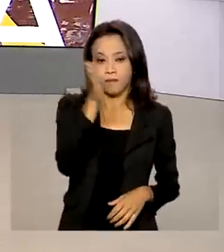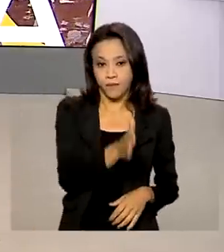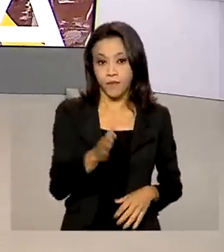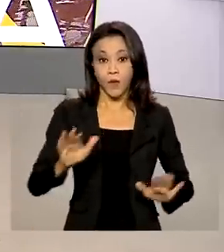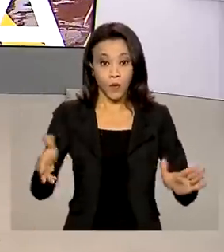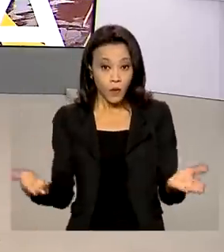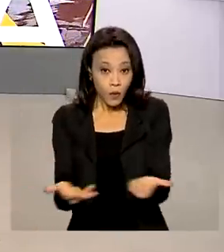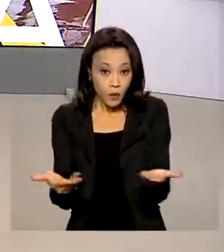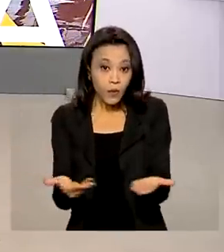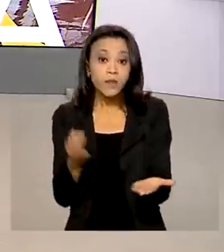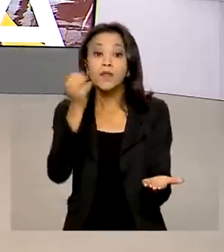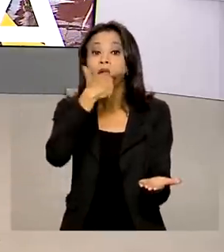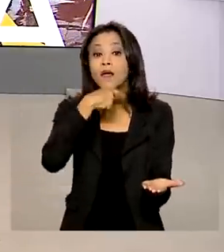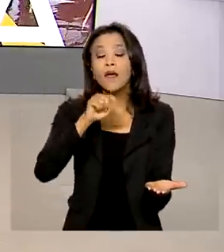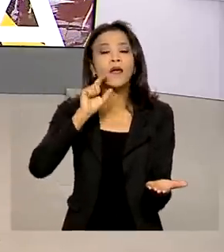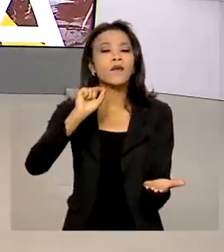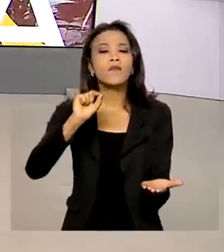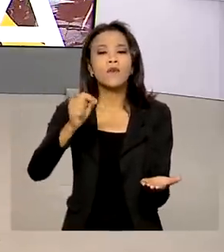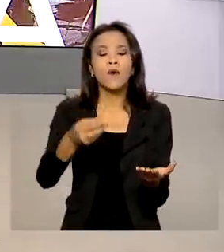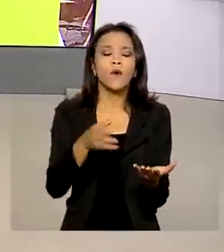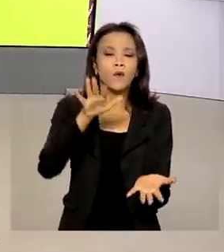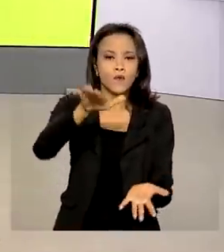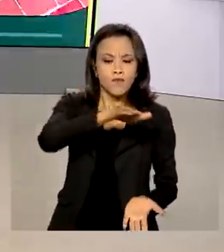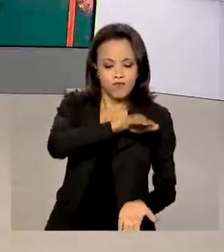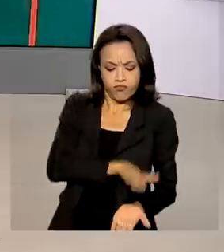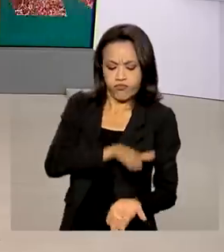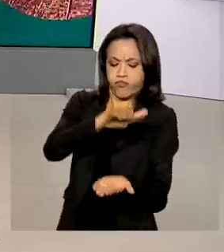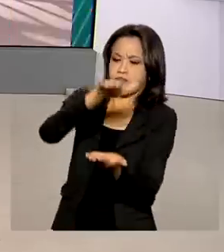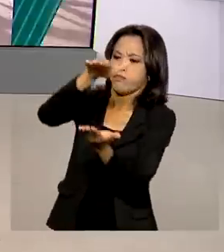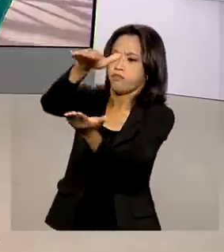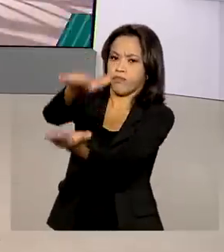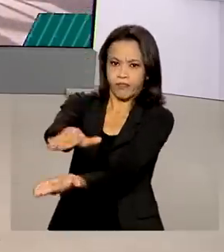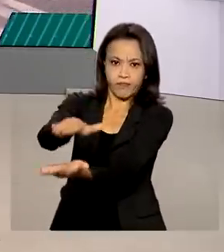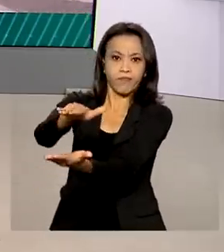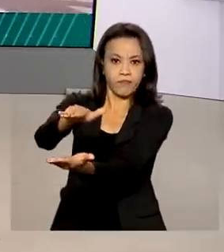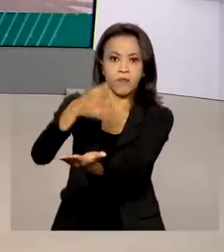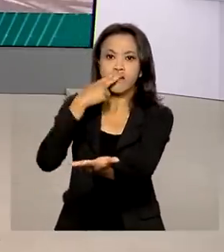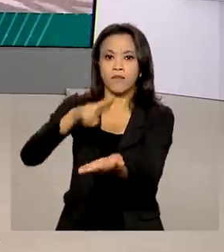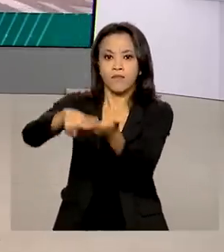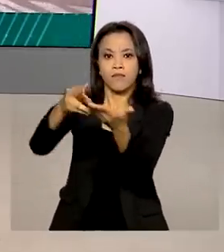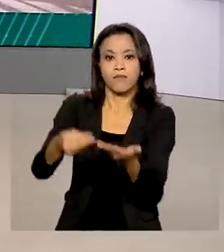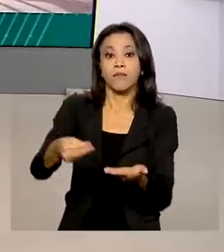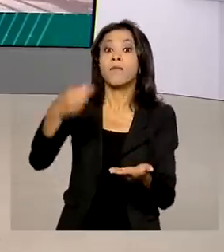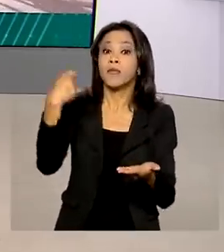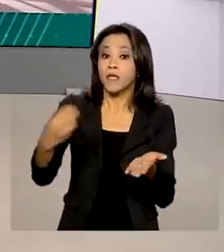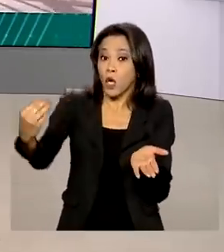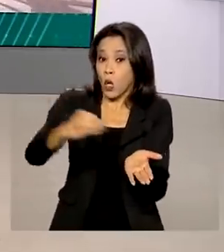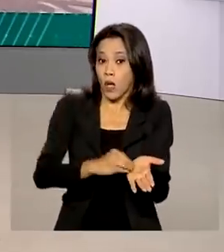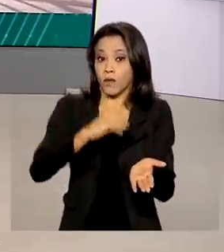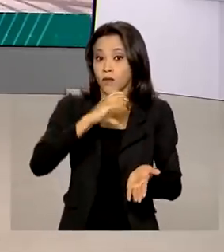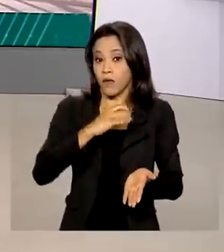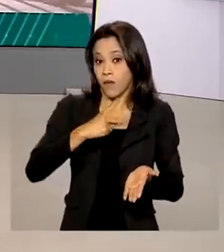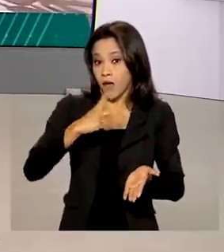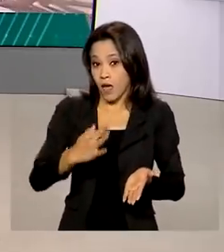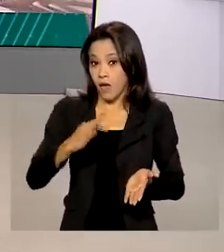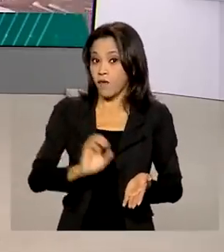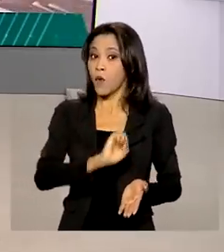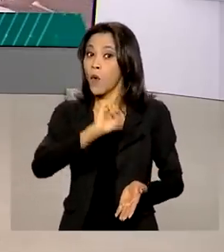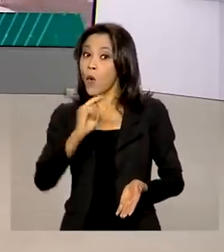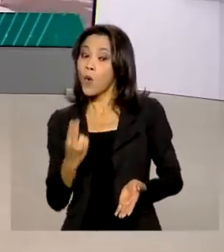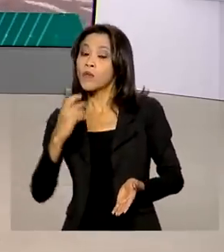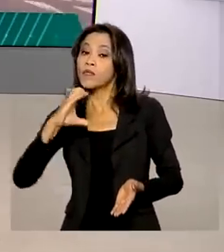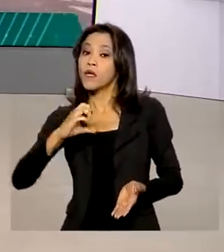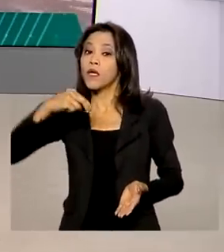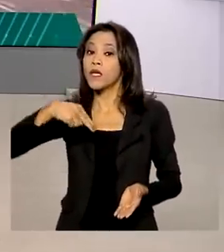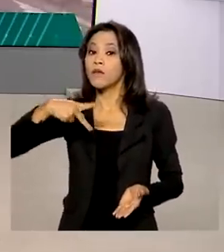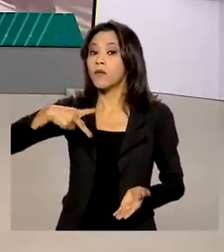hoje, quem for enviar uma encomenda terá que fornecer o CPF ou o CNPJ. A meta é dar mais